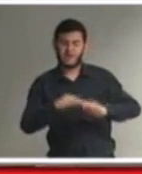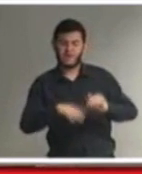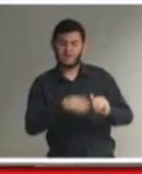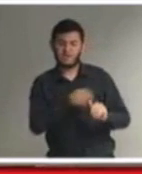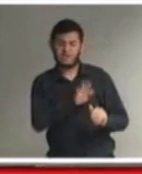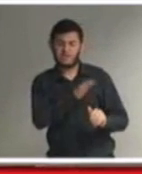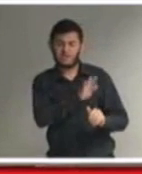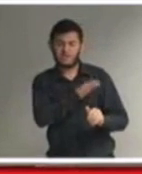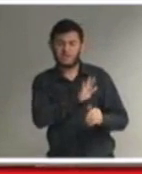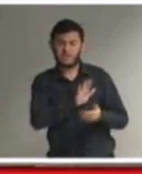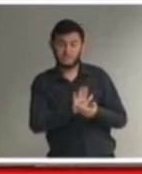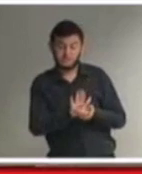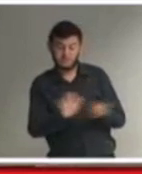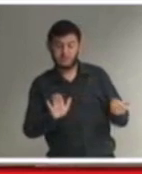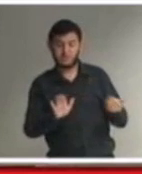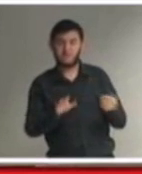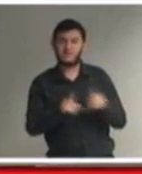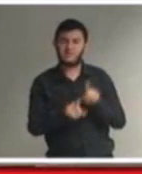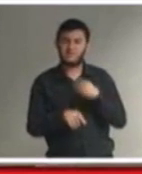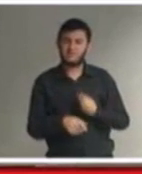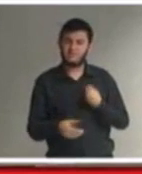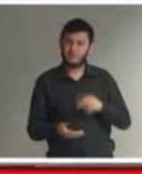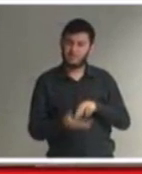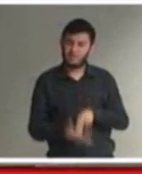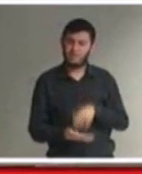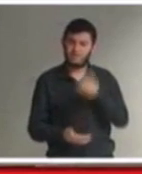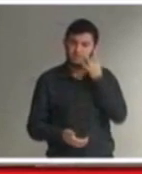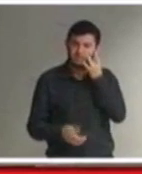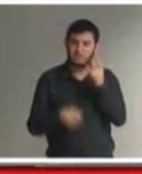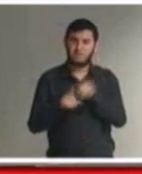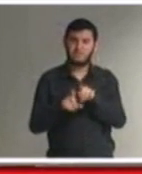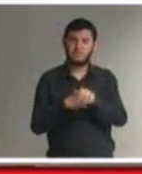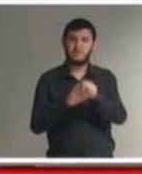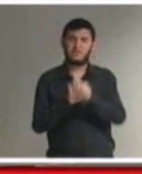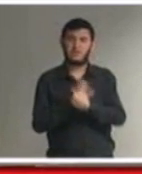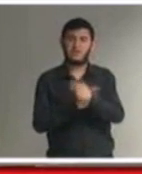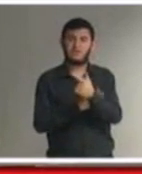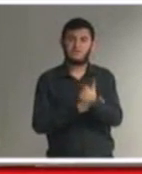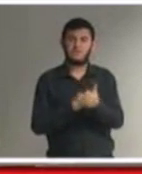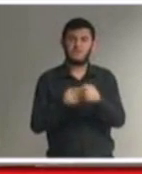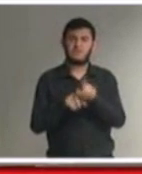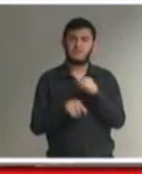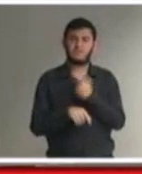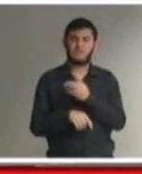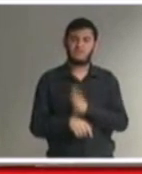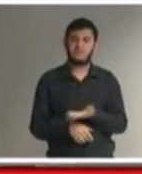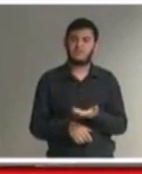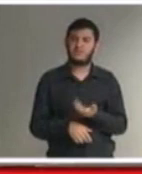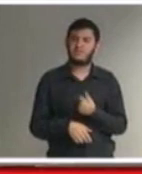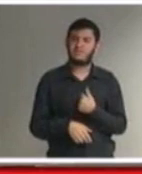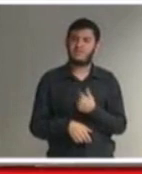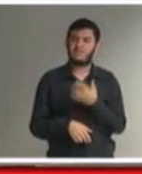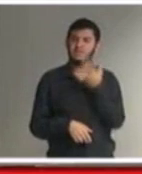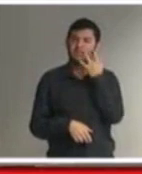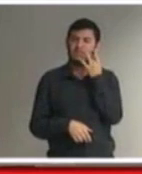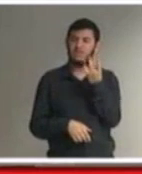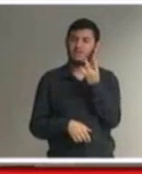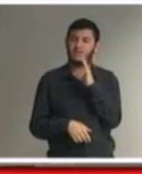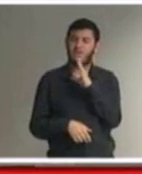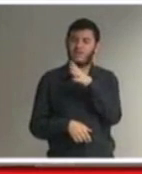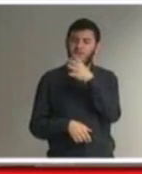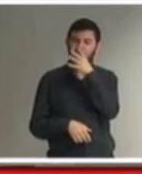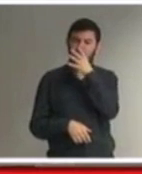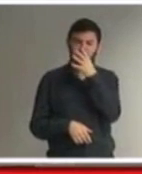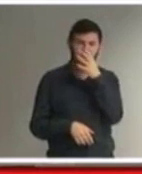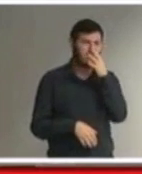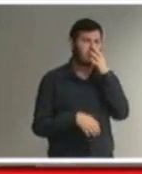nosso dia nós temos ainda estamos em pleno século 21 e a gente ainda está ainda se depara com pessoas com instituições escolhendo